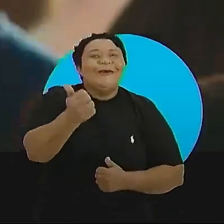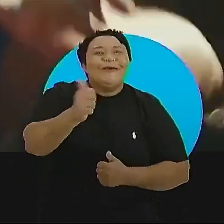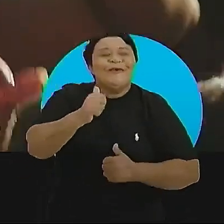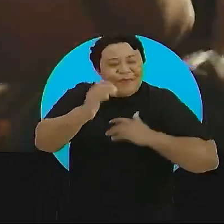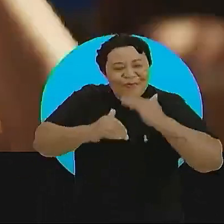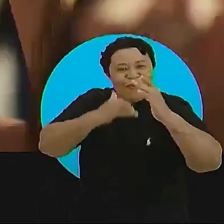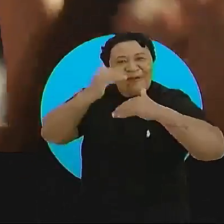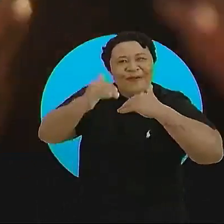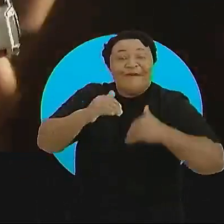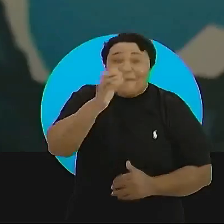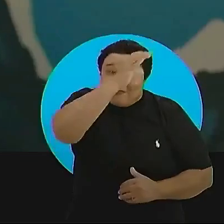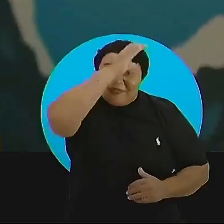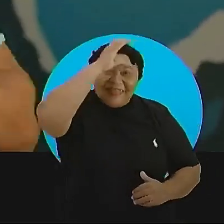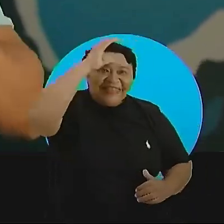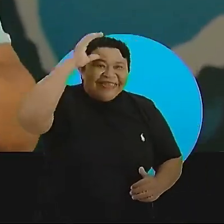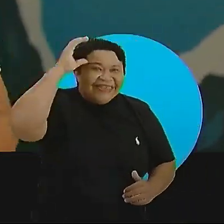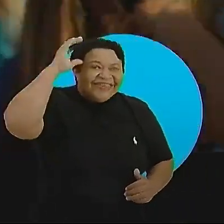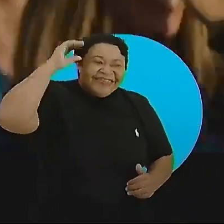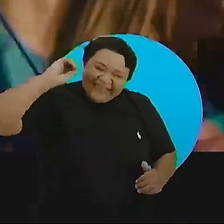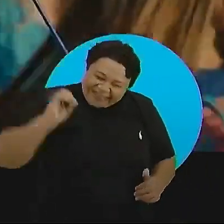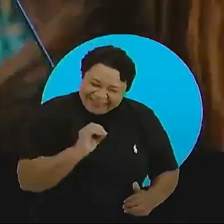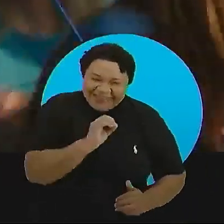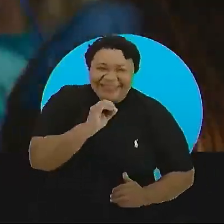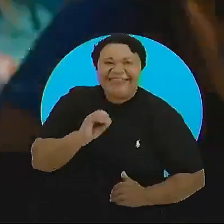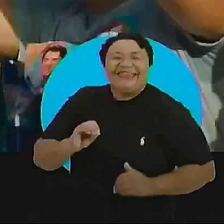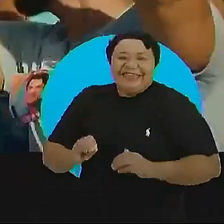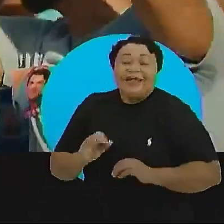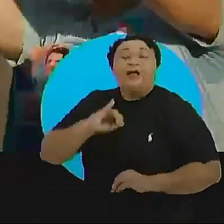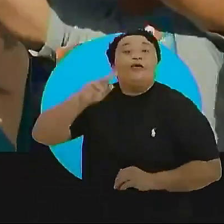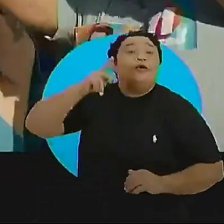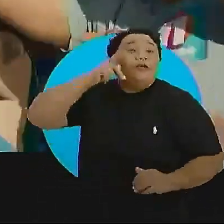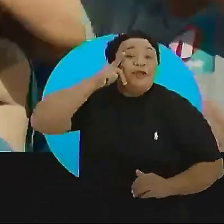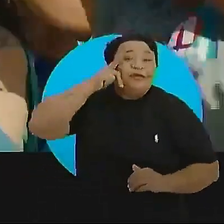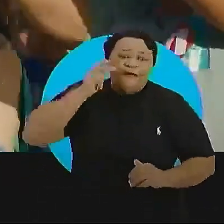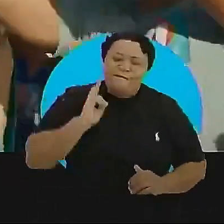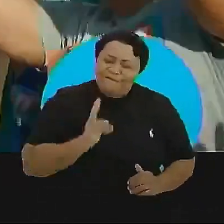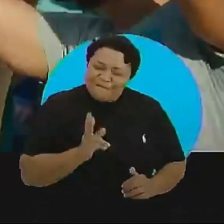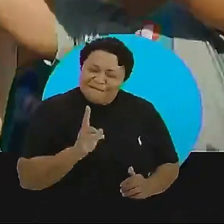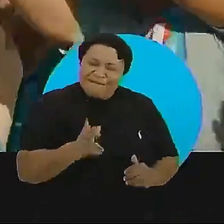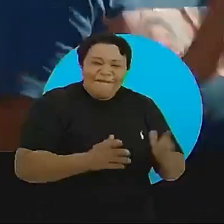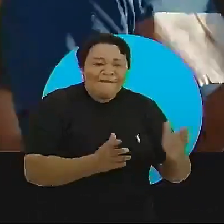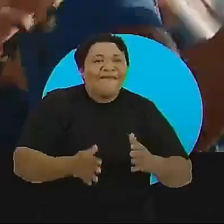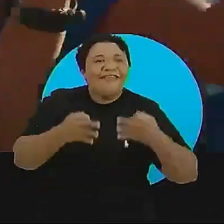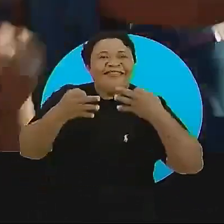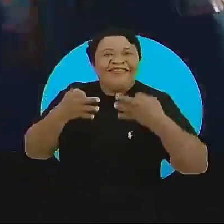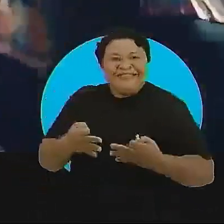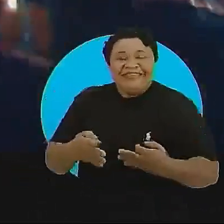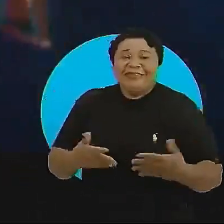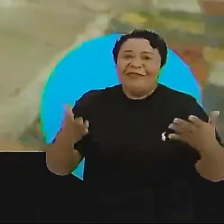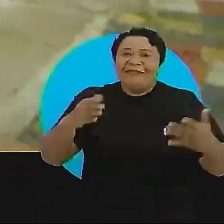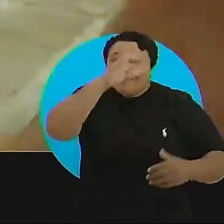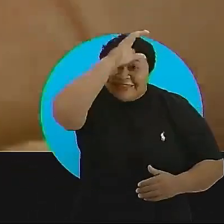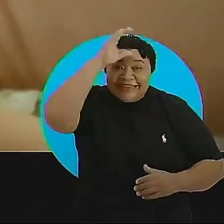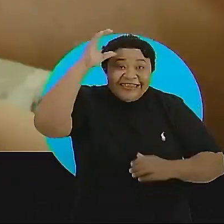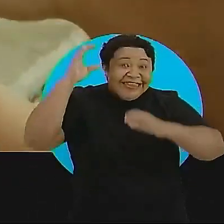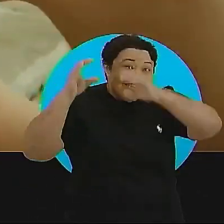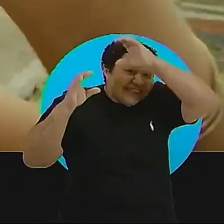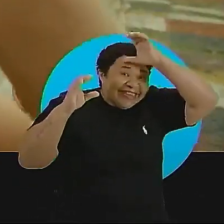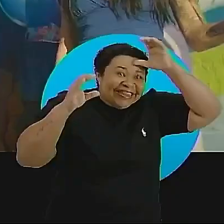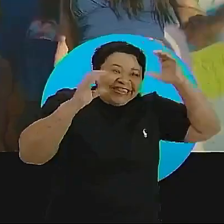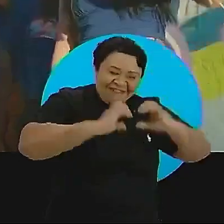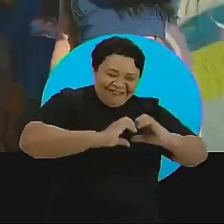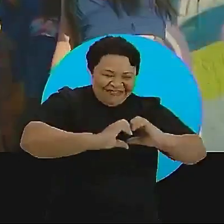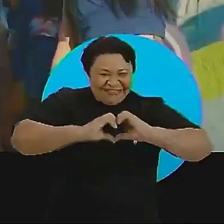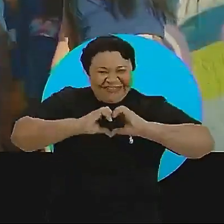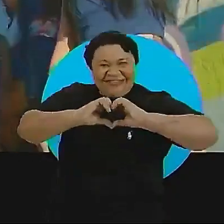gente avançar. Cícero, ô, ô, João Pessoa no caminho certo. É Cícero o